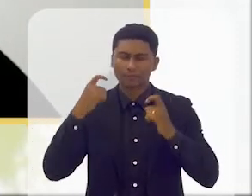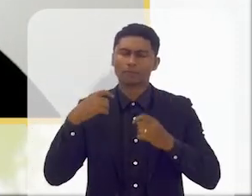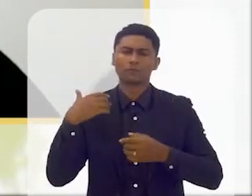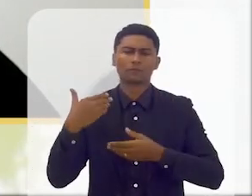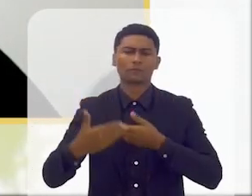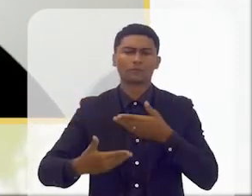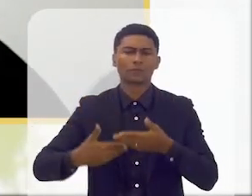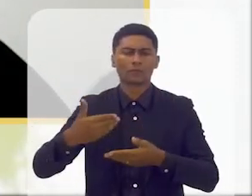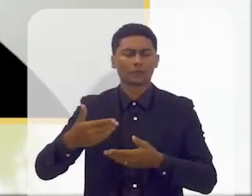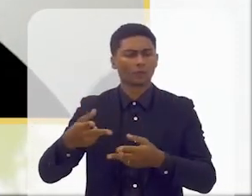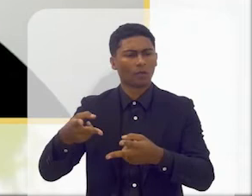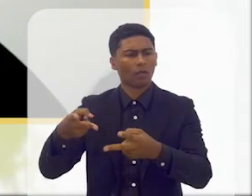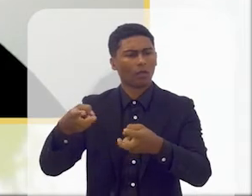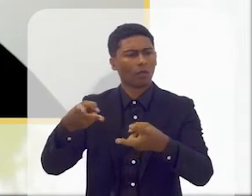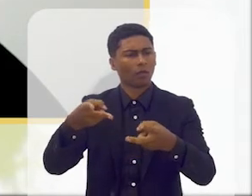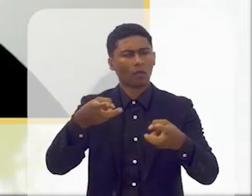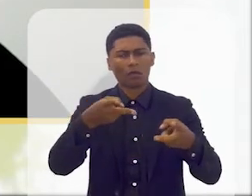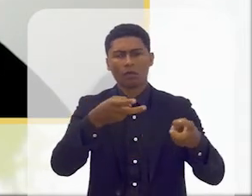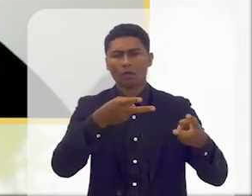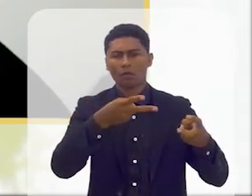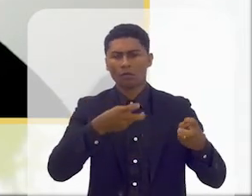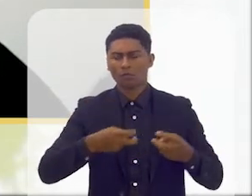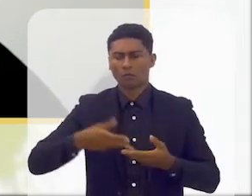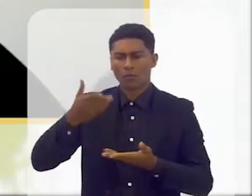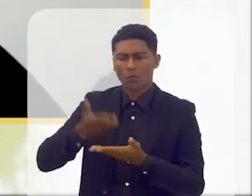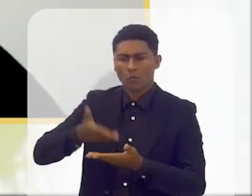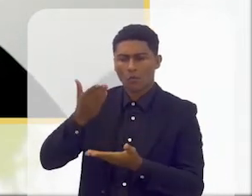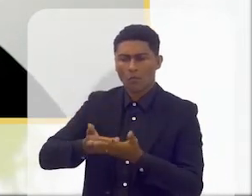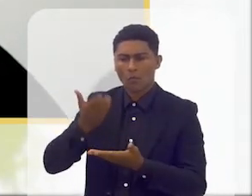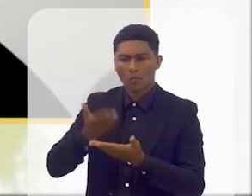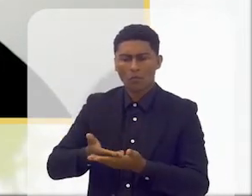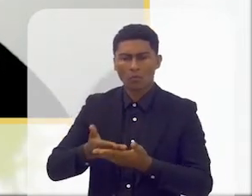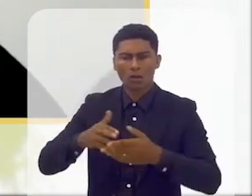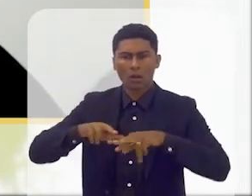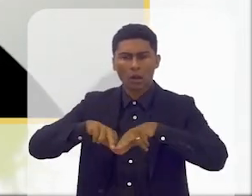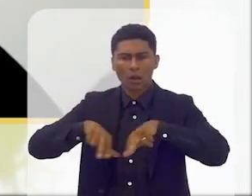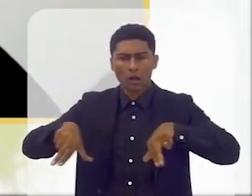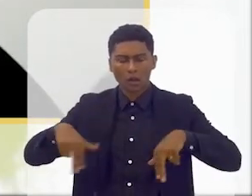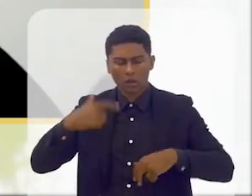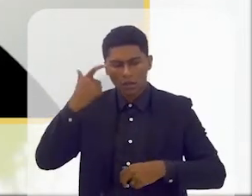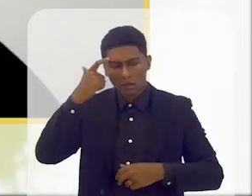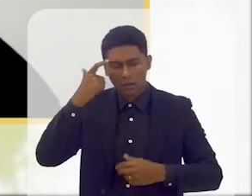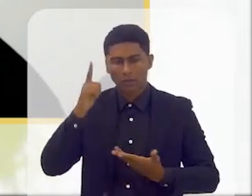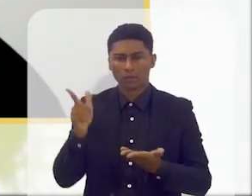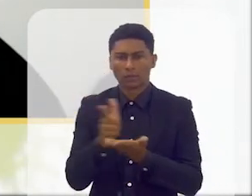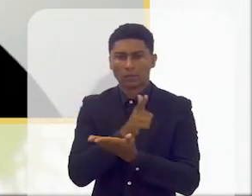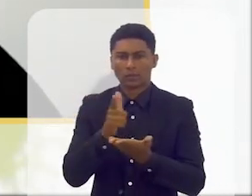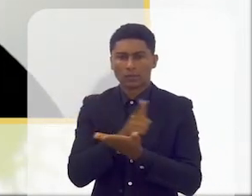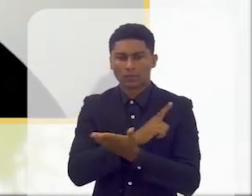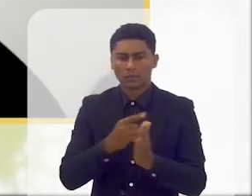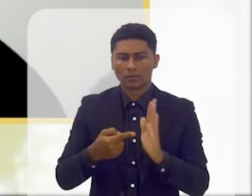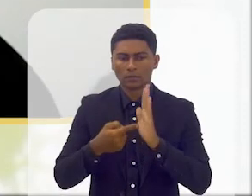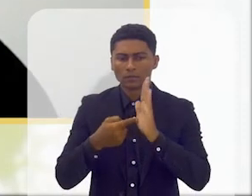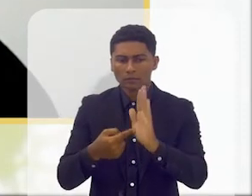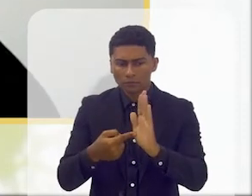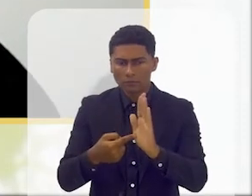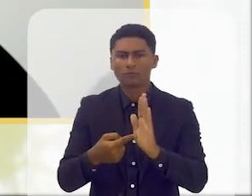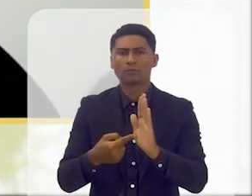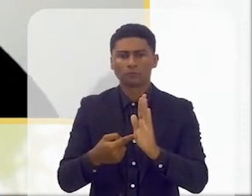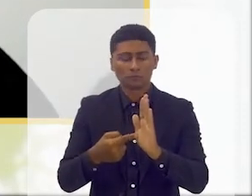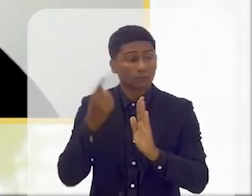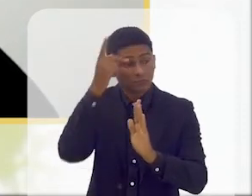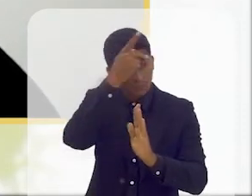depois percebemos com estudos, com aprimorar do livro, do conceito do livro que esse livro hoje é